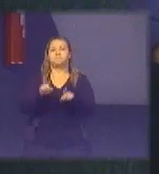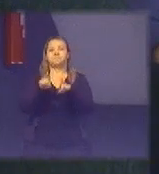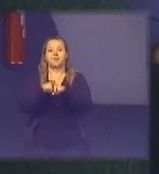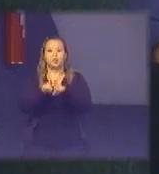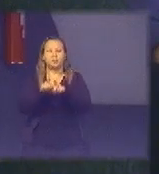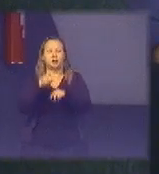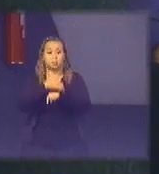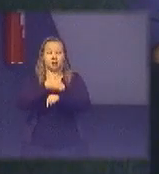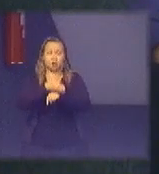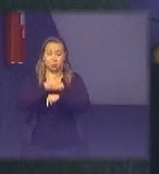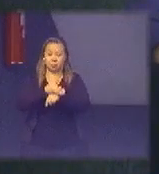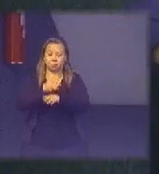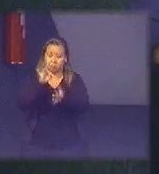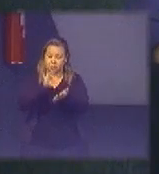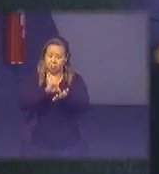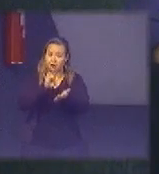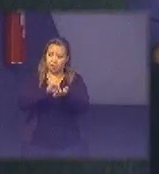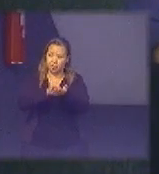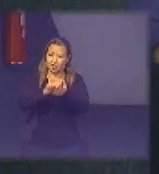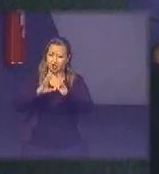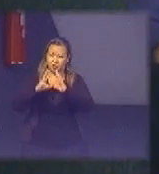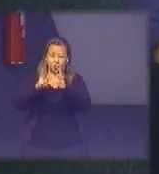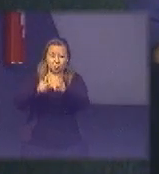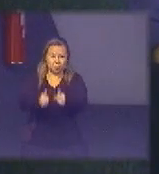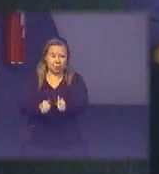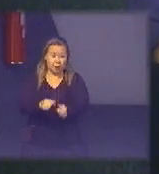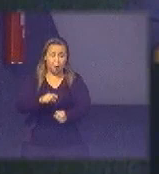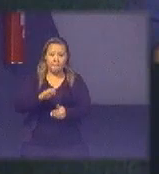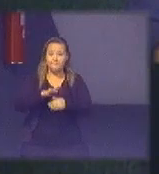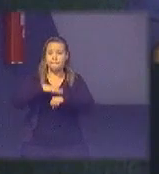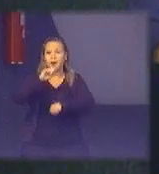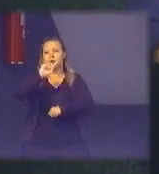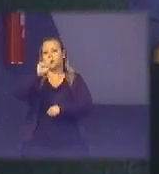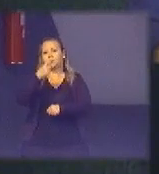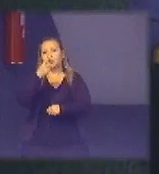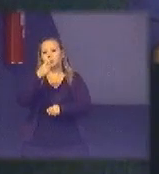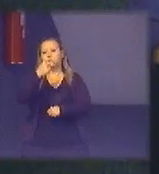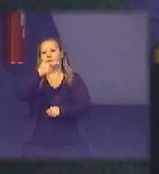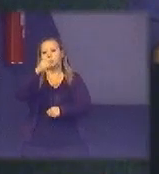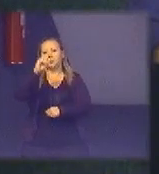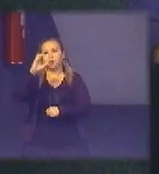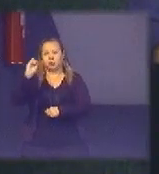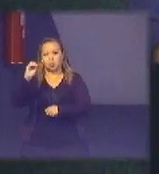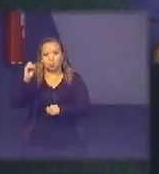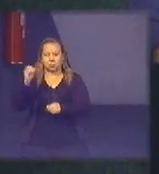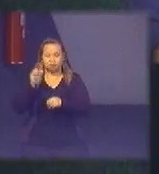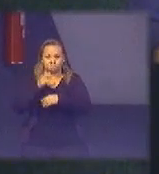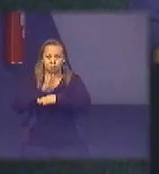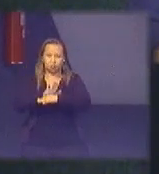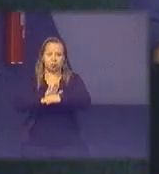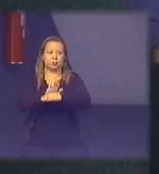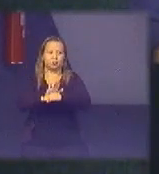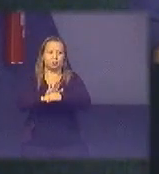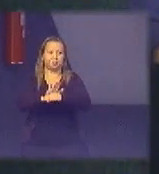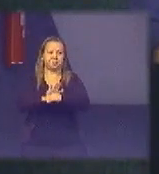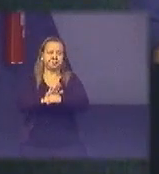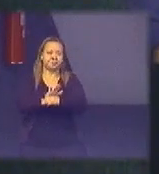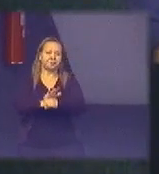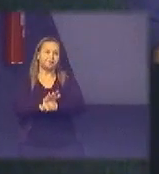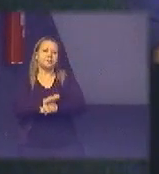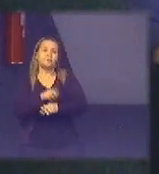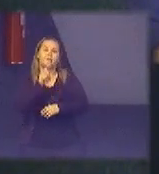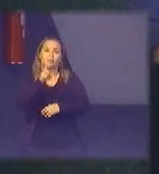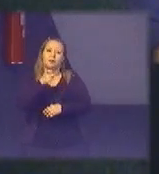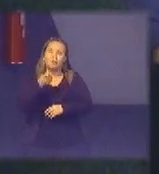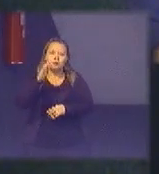e realmente acho que no total foram mais de 1.200 contribuições para a norma e é uma norma talvez que